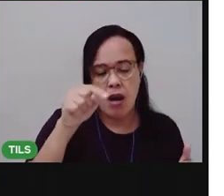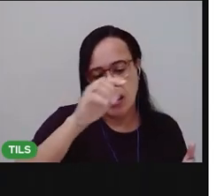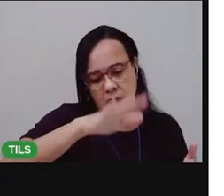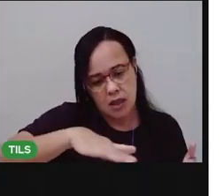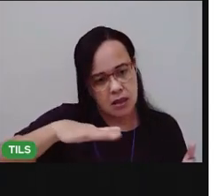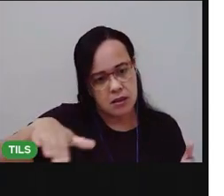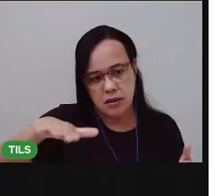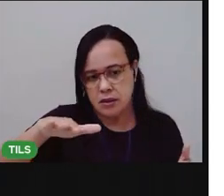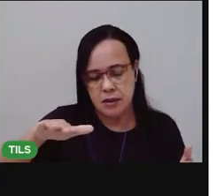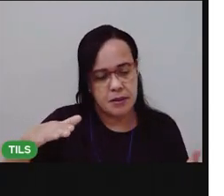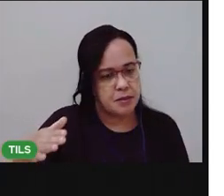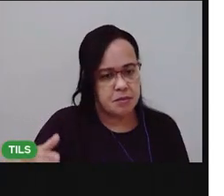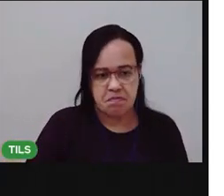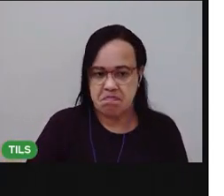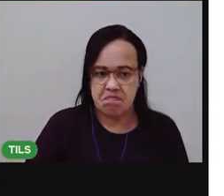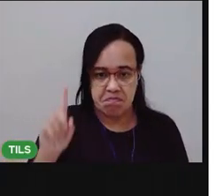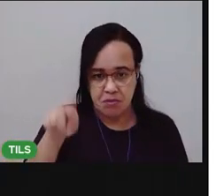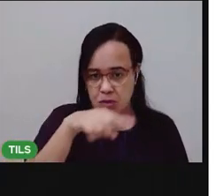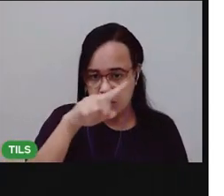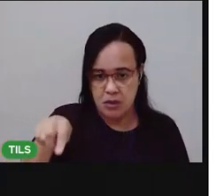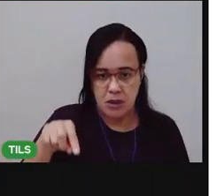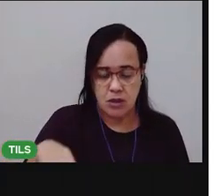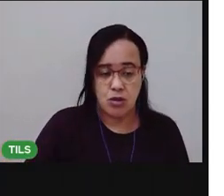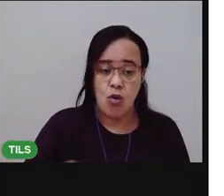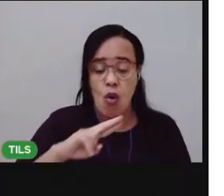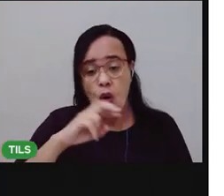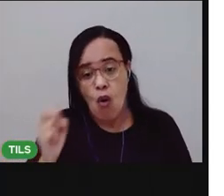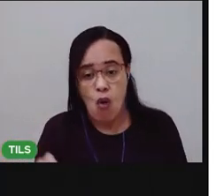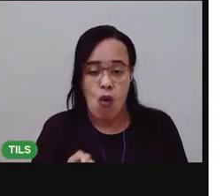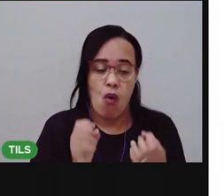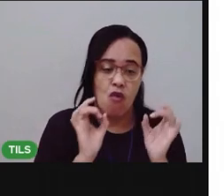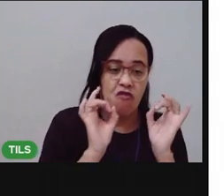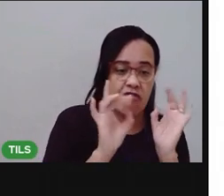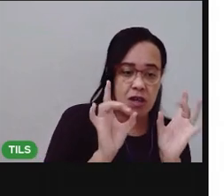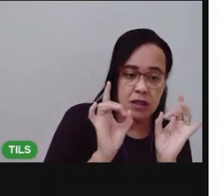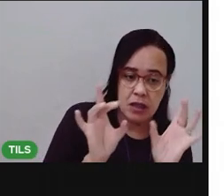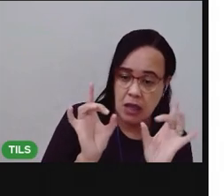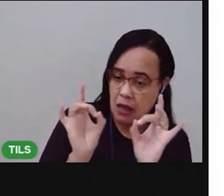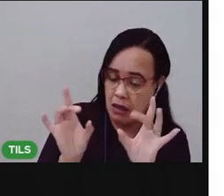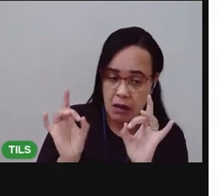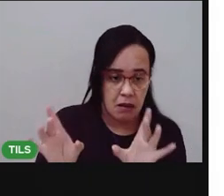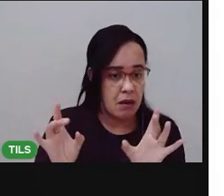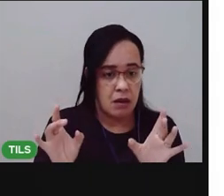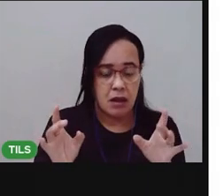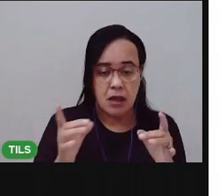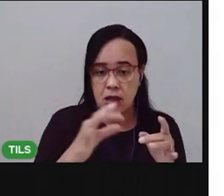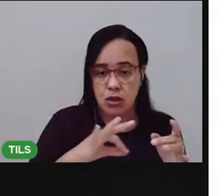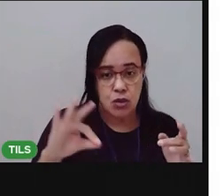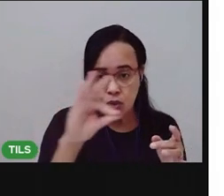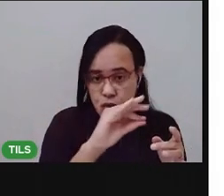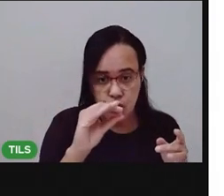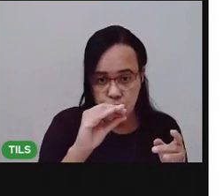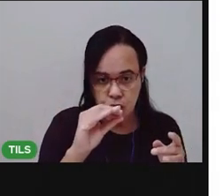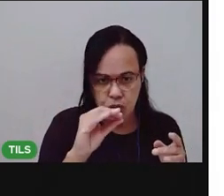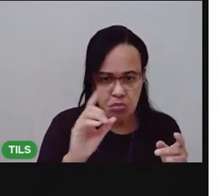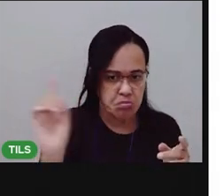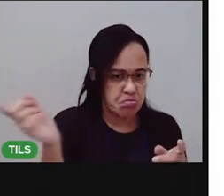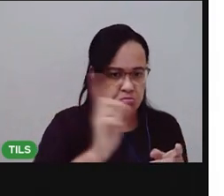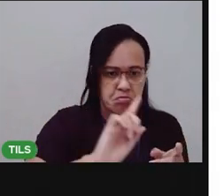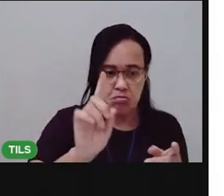Vender. Picolé na rua. exemplo. Não é trabalho para criança. É uma atividade de adultos.